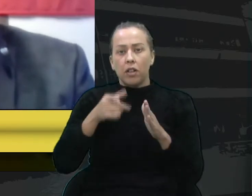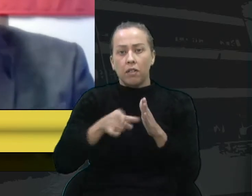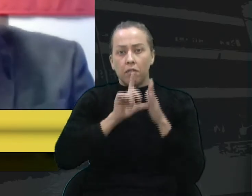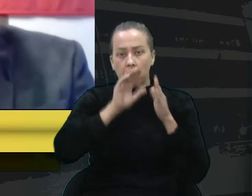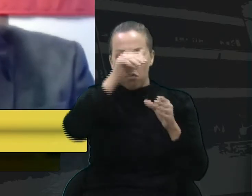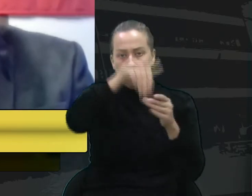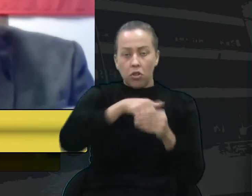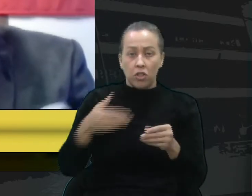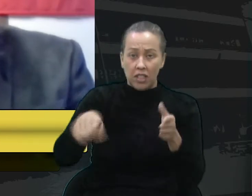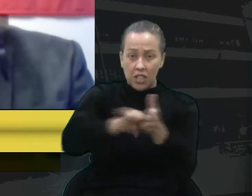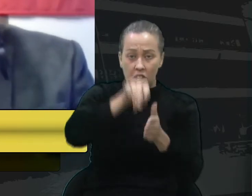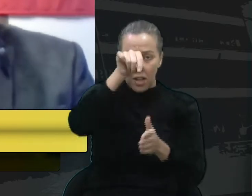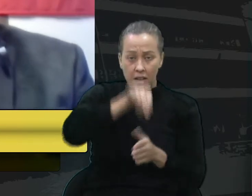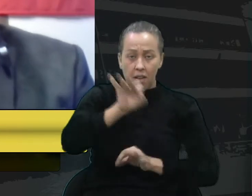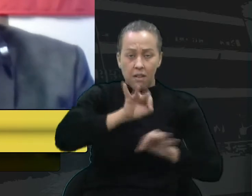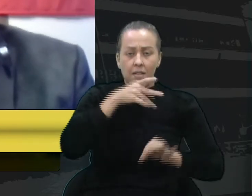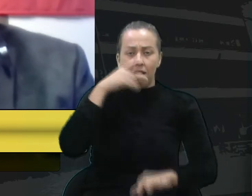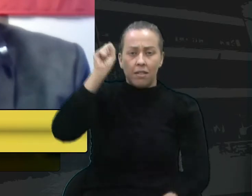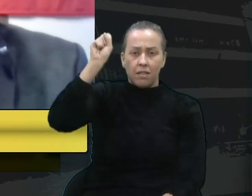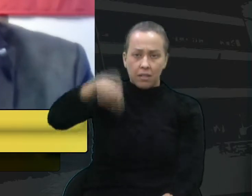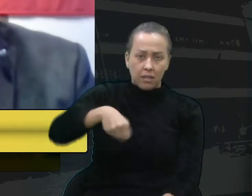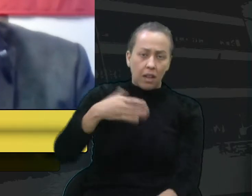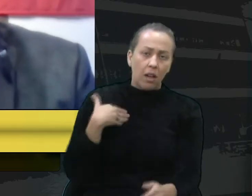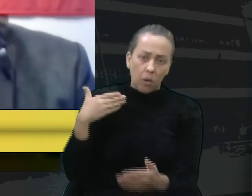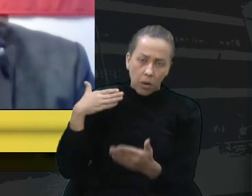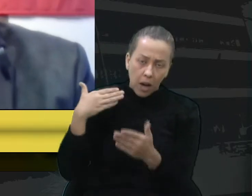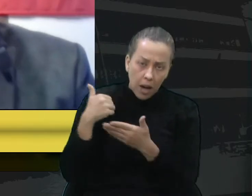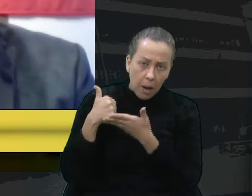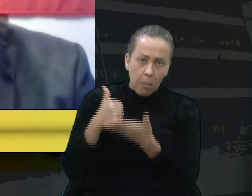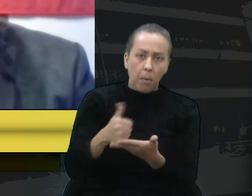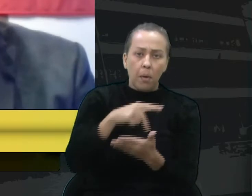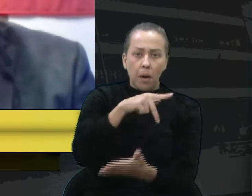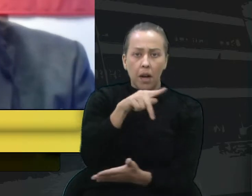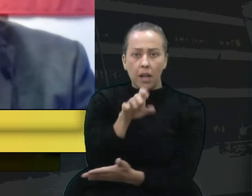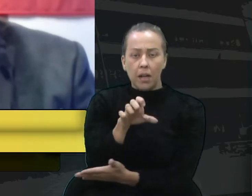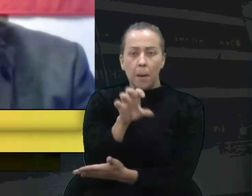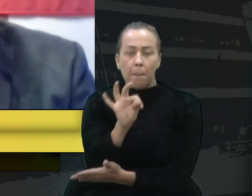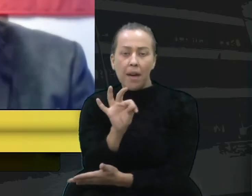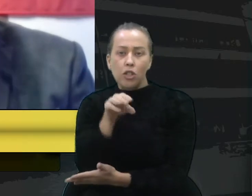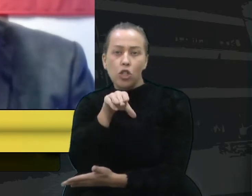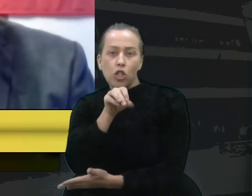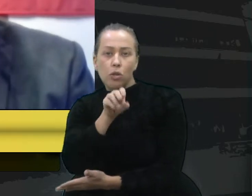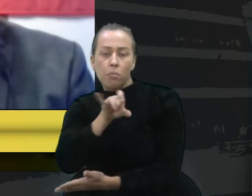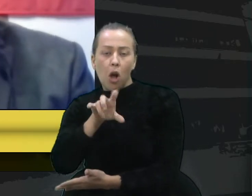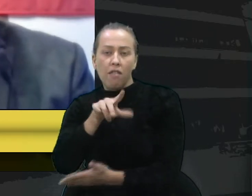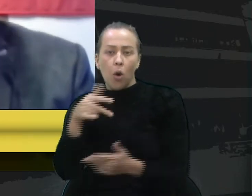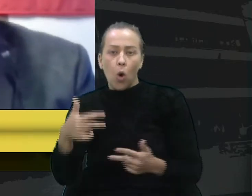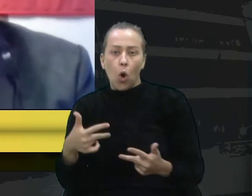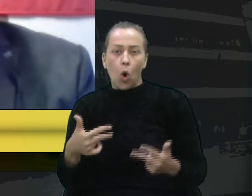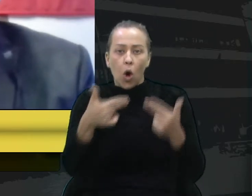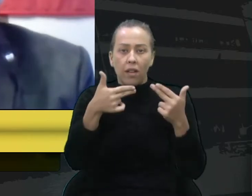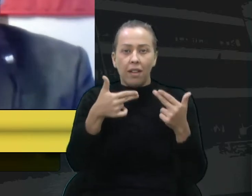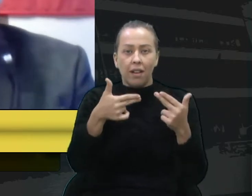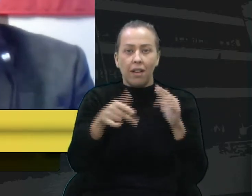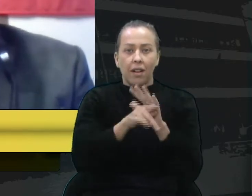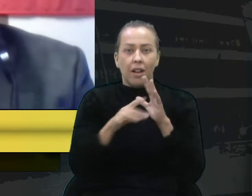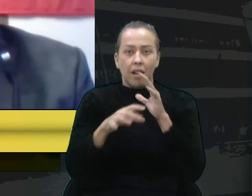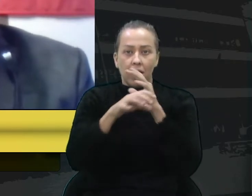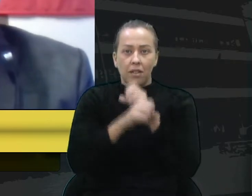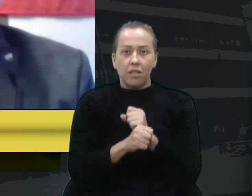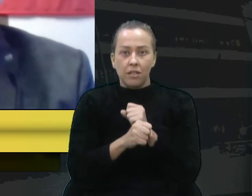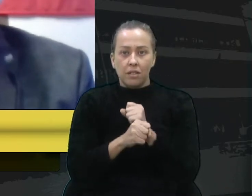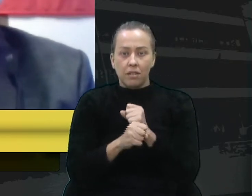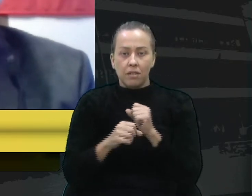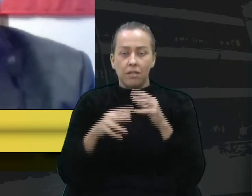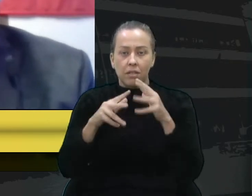meu voto, que quando chegar nessa casa será favorável esse pet móvel de castração, vereador Camiles. Mas dizer que no